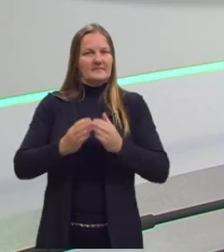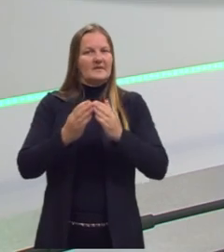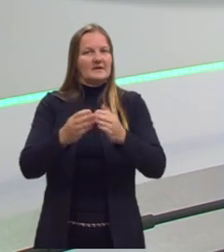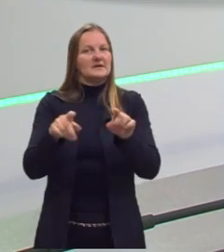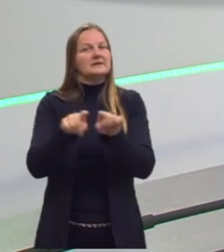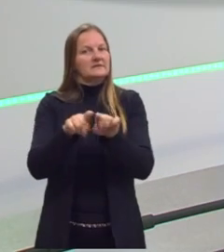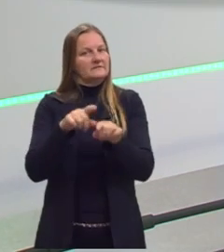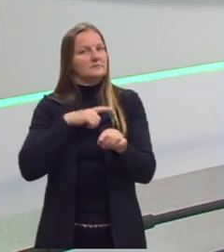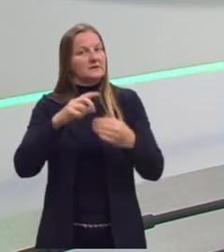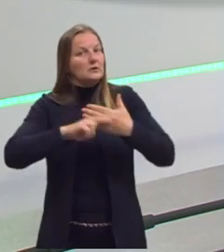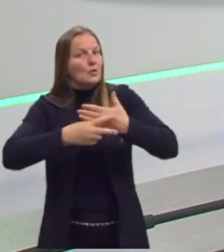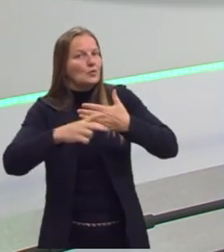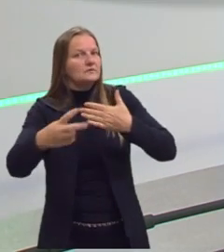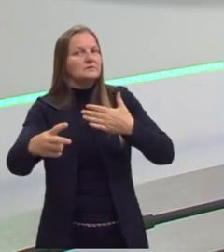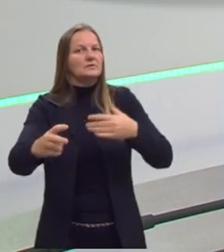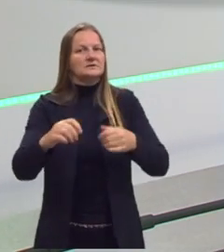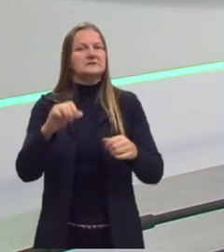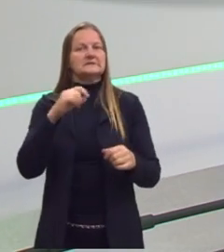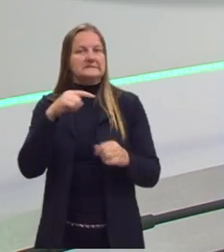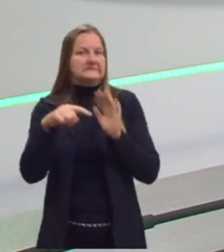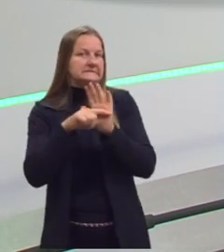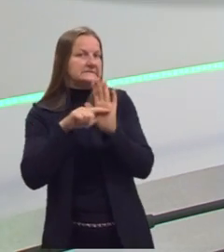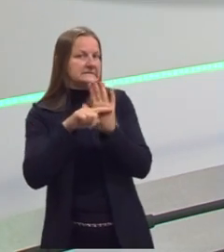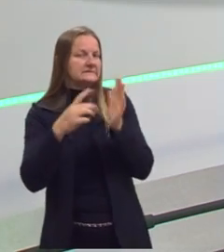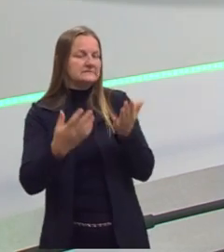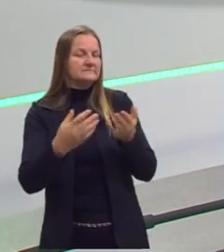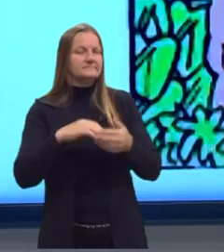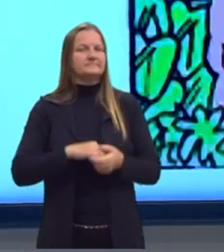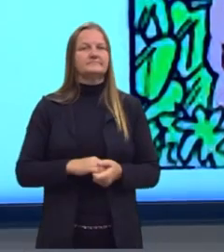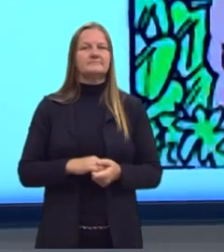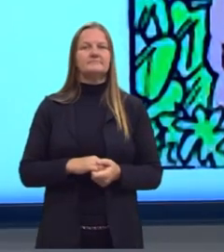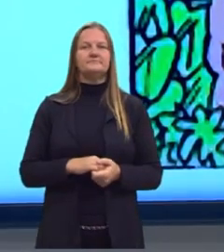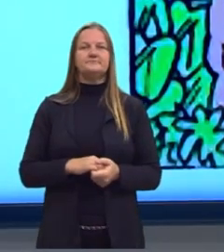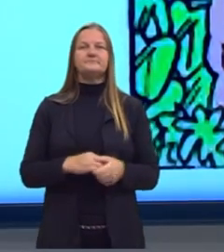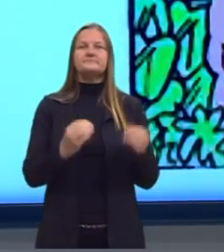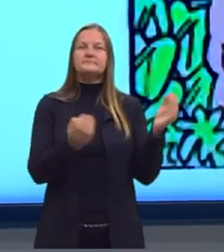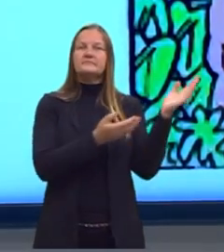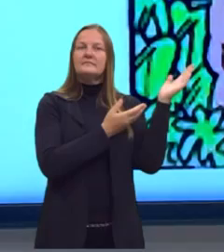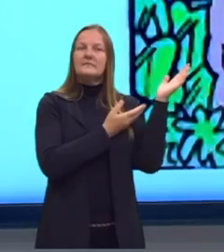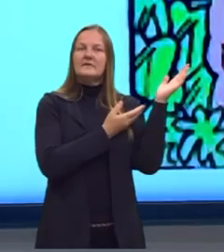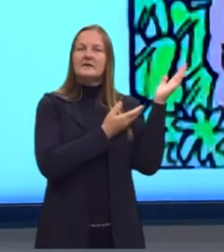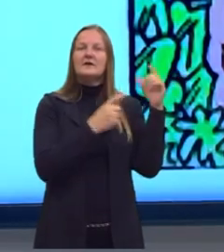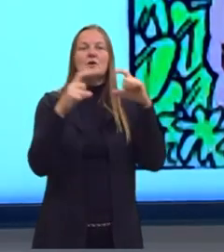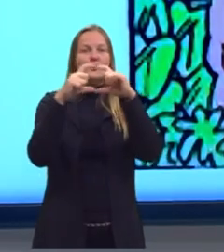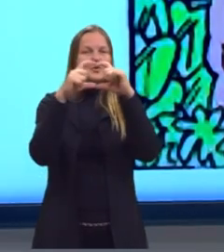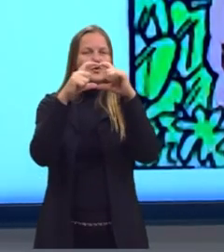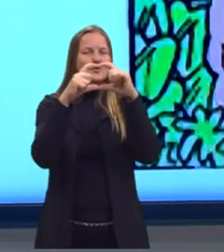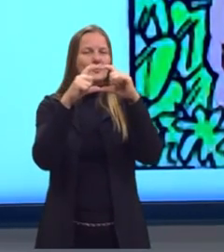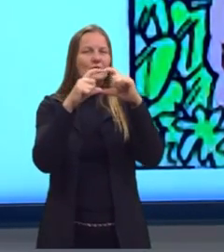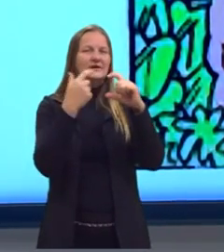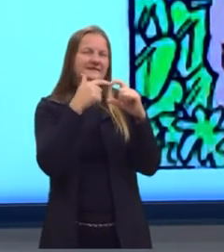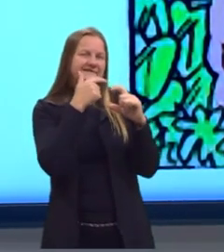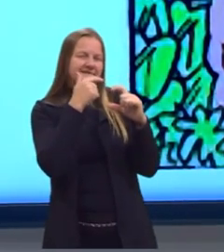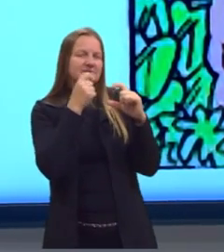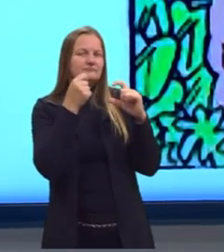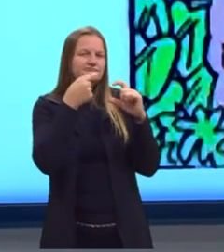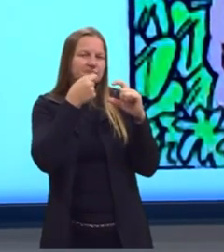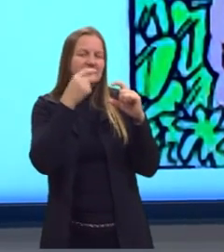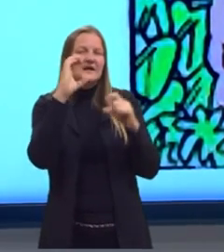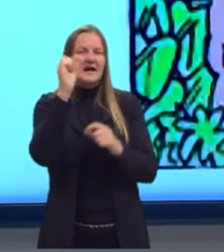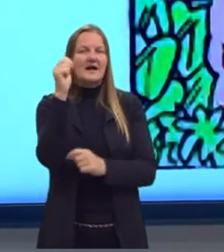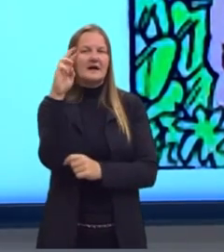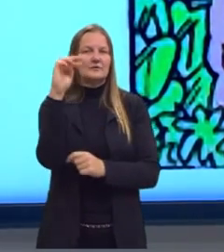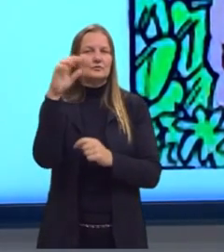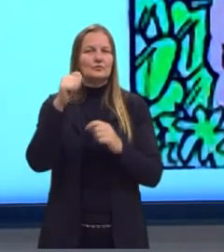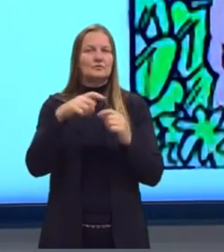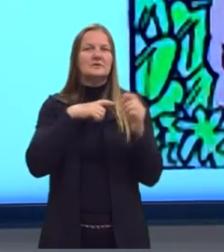também consequências bem negativas. E aqui a gente tem um cartoon, uma tirinha da Laerte, em que tem uma